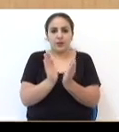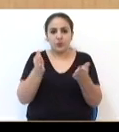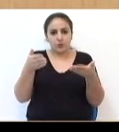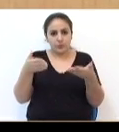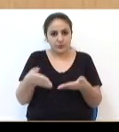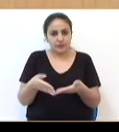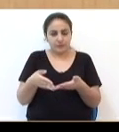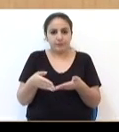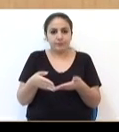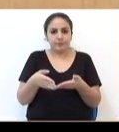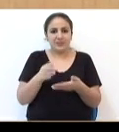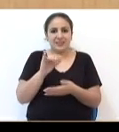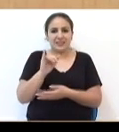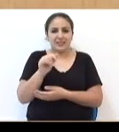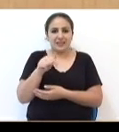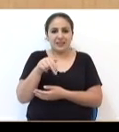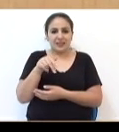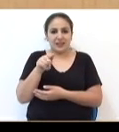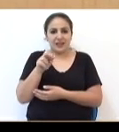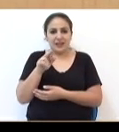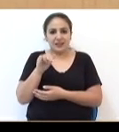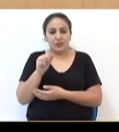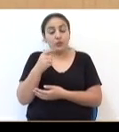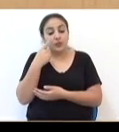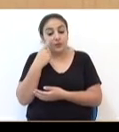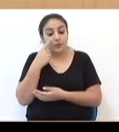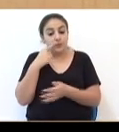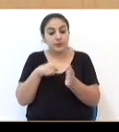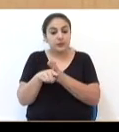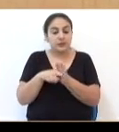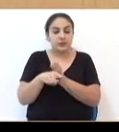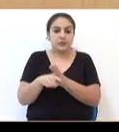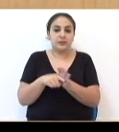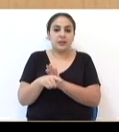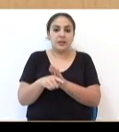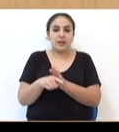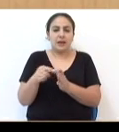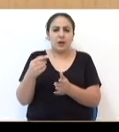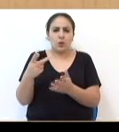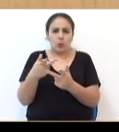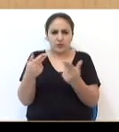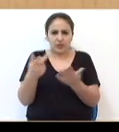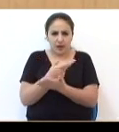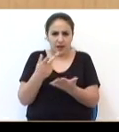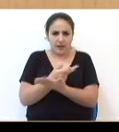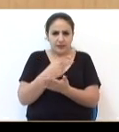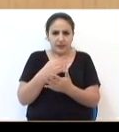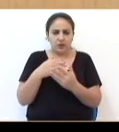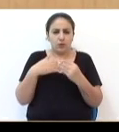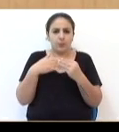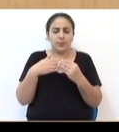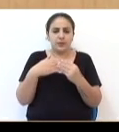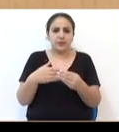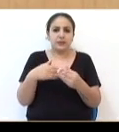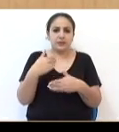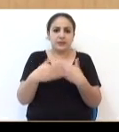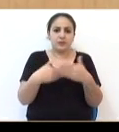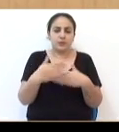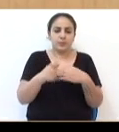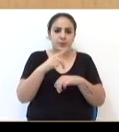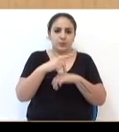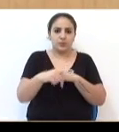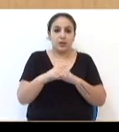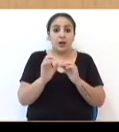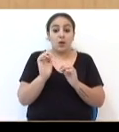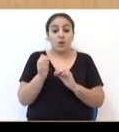Comissão Parlamentar de Inquérito, que apura irregularidades na Companhia de Desenvolvimento de Passo Fundo, está concluindo o trabalho.